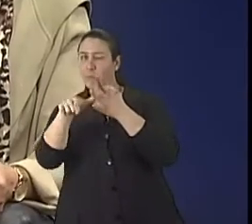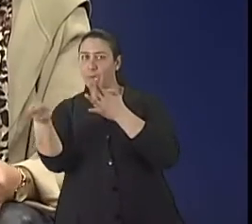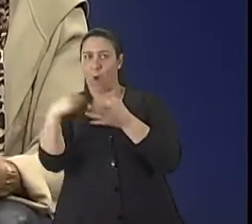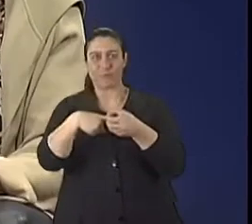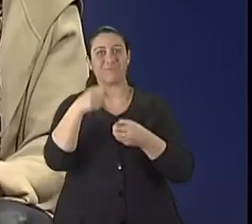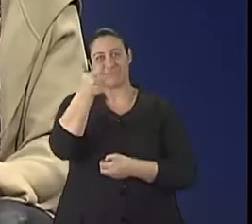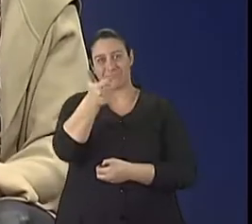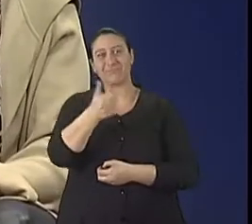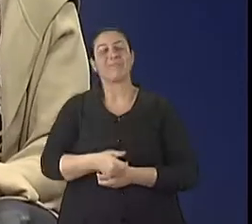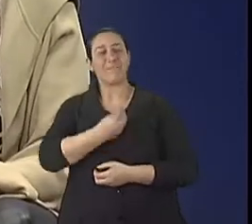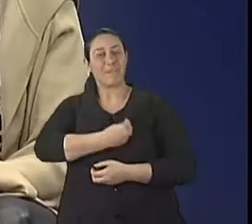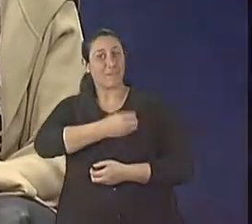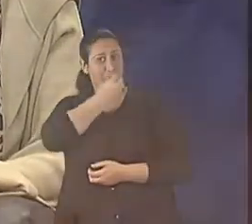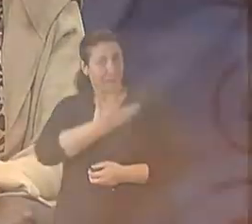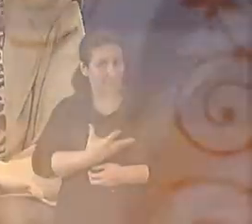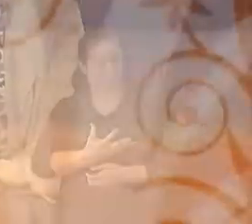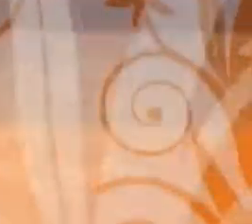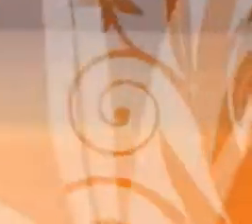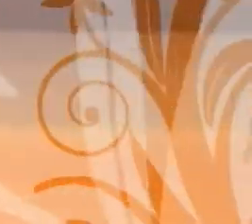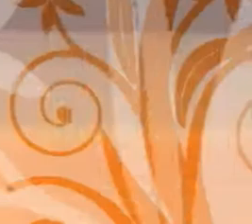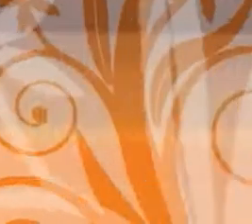voltamos, porque o Viva Bem está só na metade.